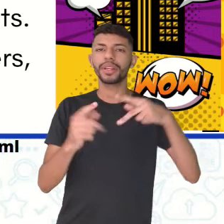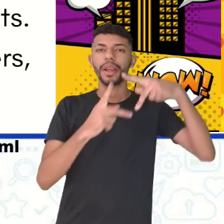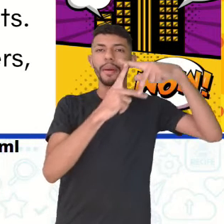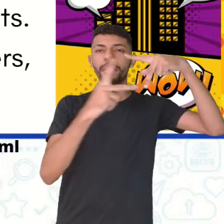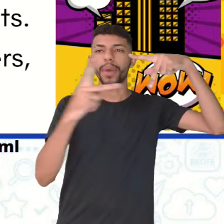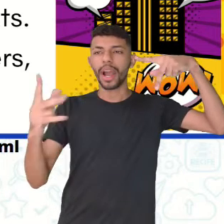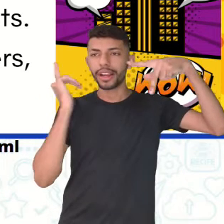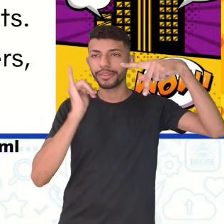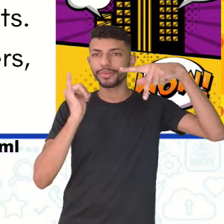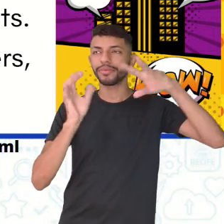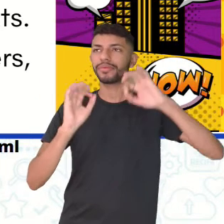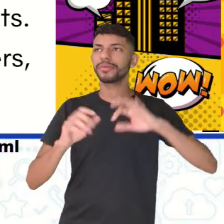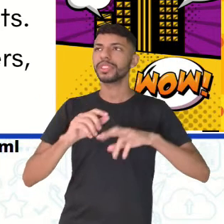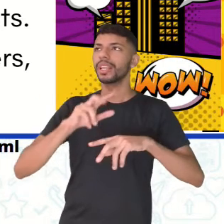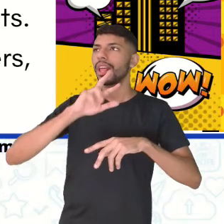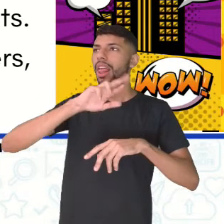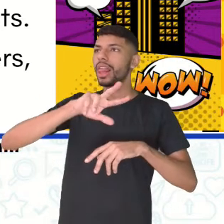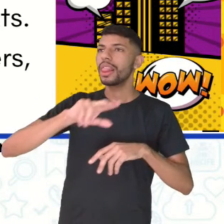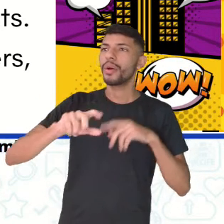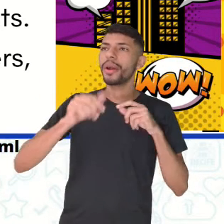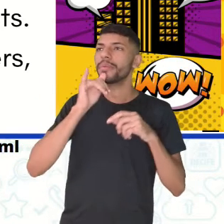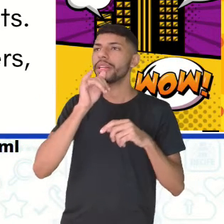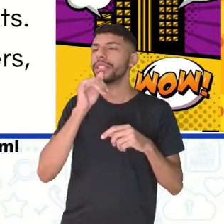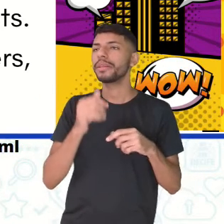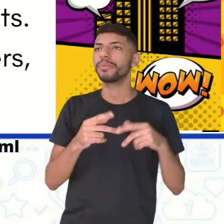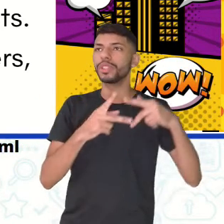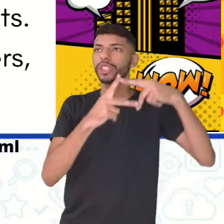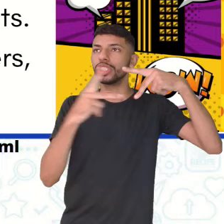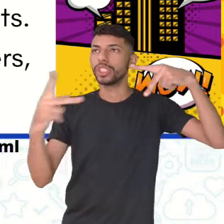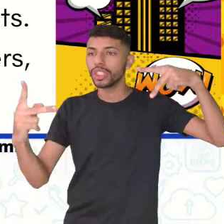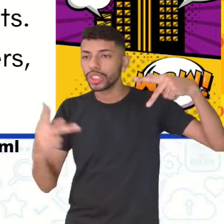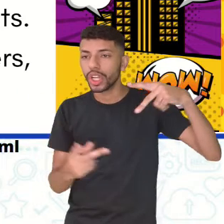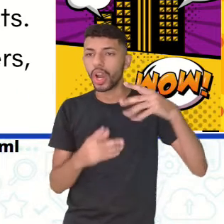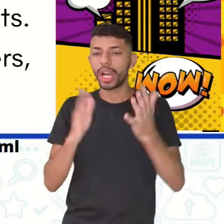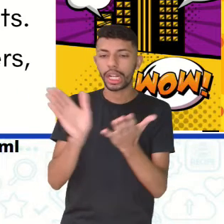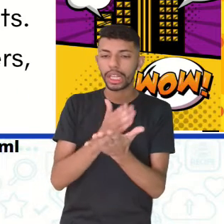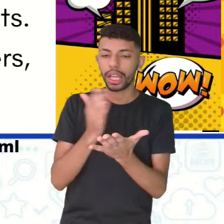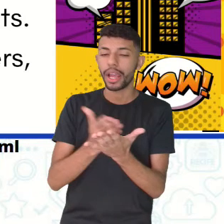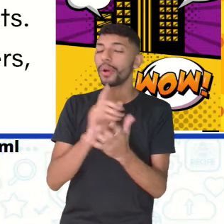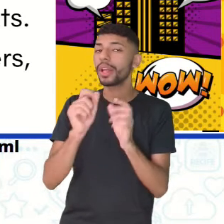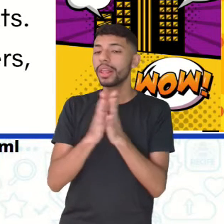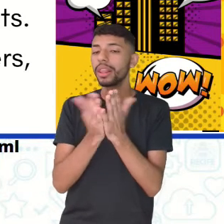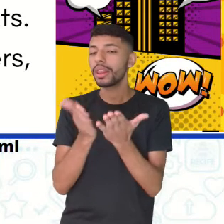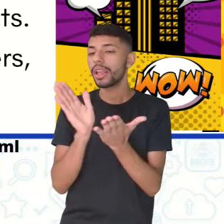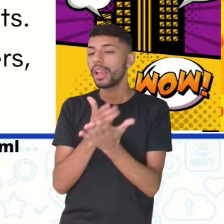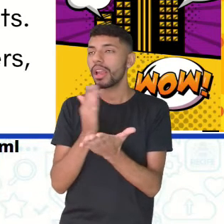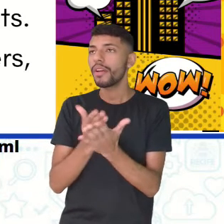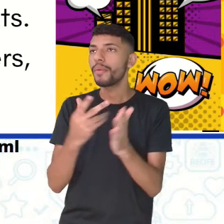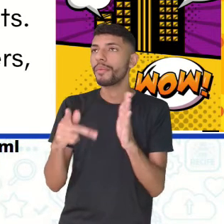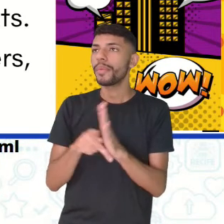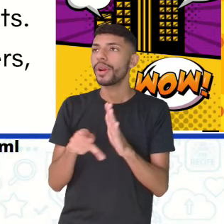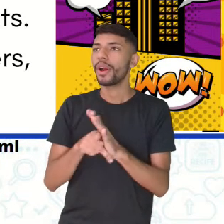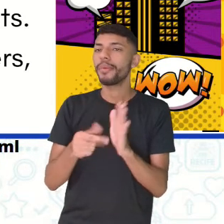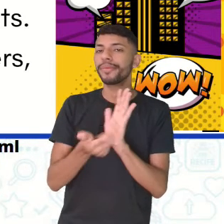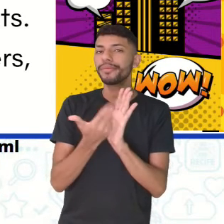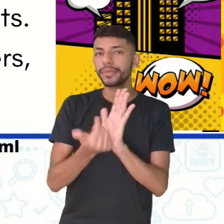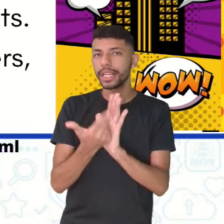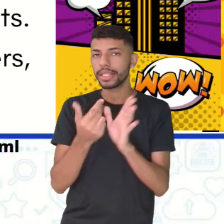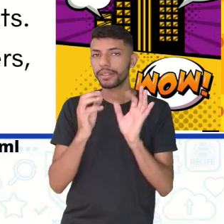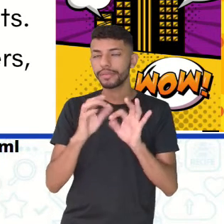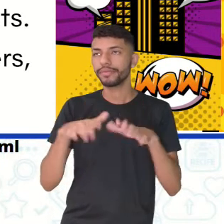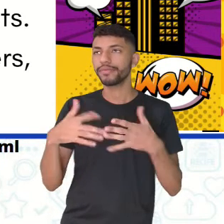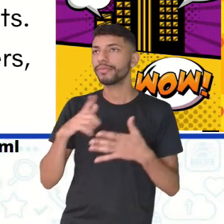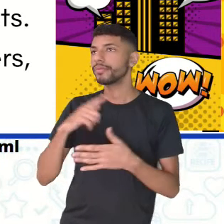para você saber logo, história em quadrinhos em inglês não é história, em quadrinhos, são livretos de comics, de desenhos. Então,